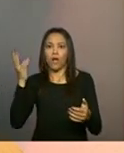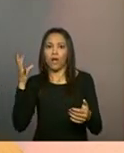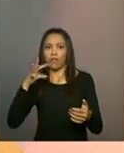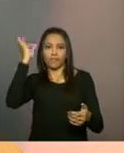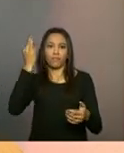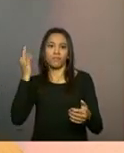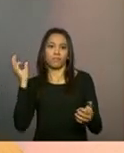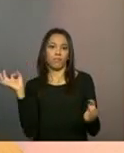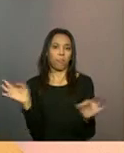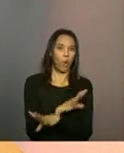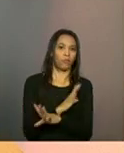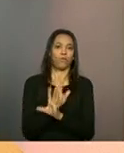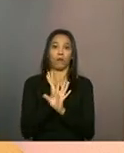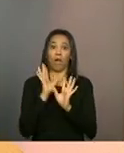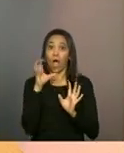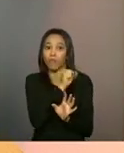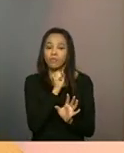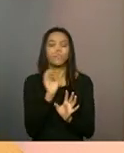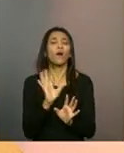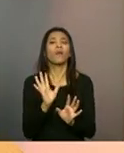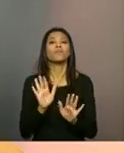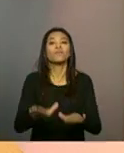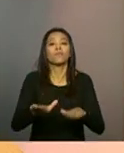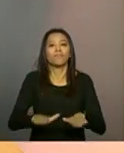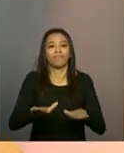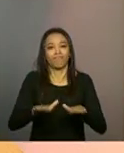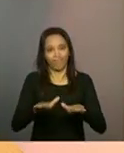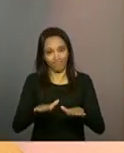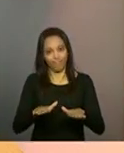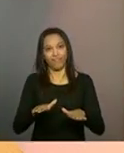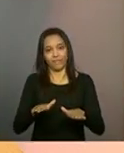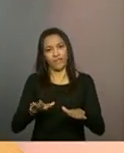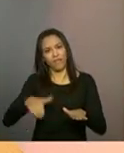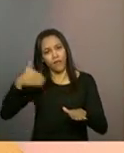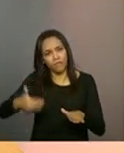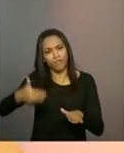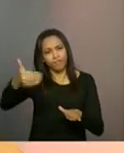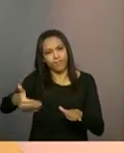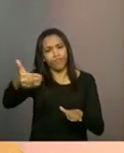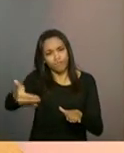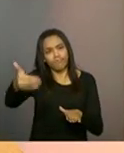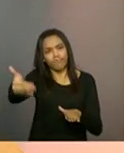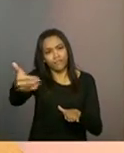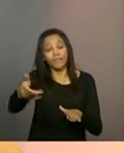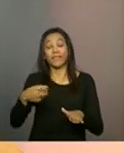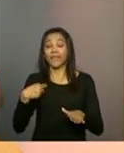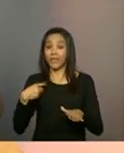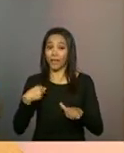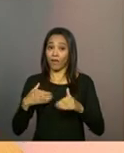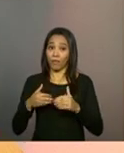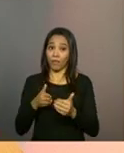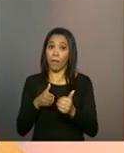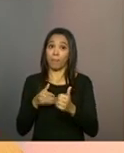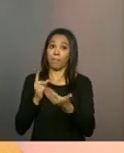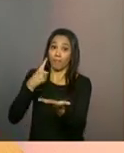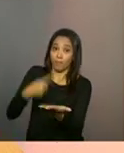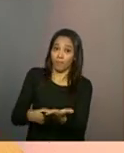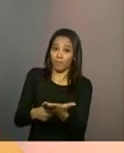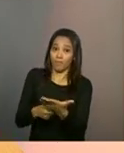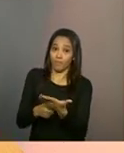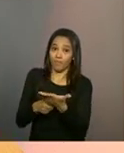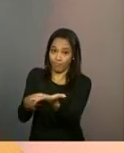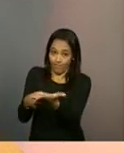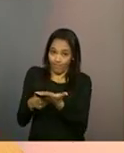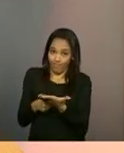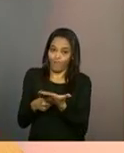resultados vão aparecendo aos poucos, né? E a gente lembrar sempre desse caráter de construção de um vínculo e que a gente quer